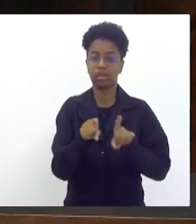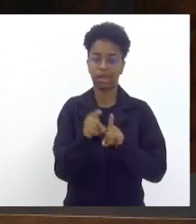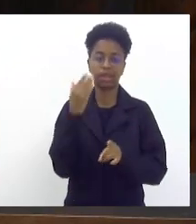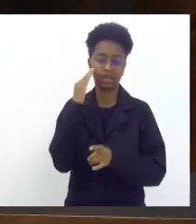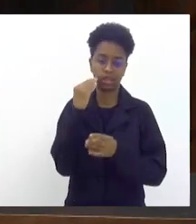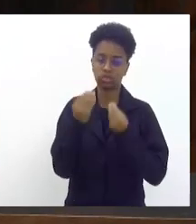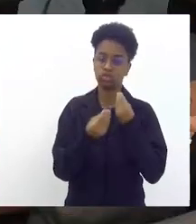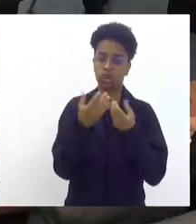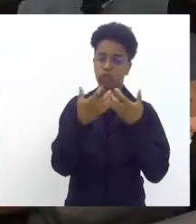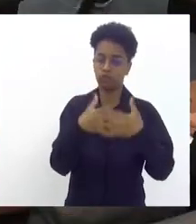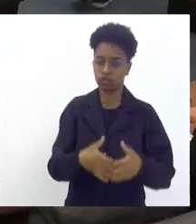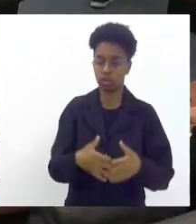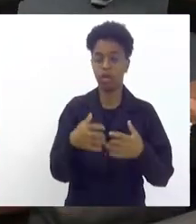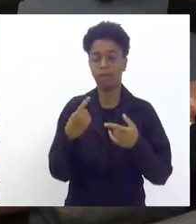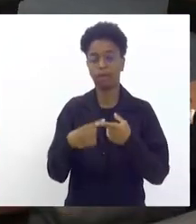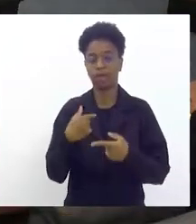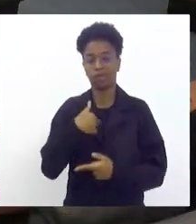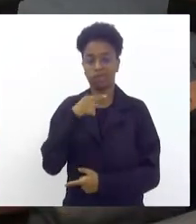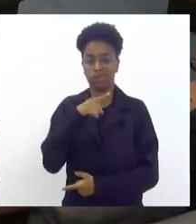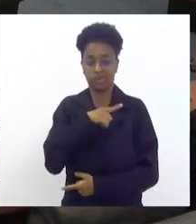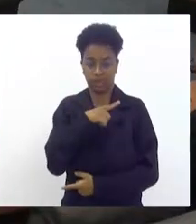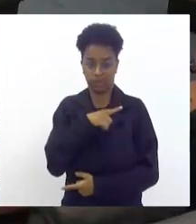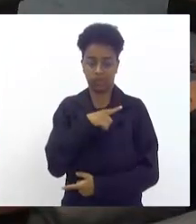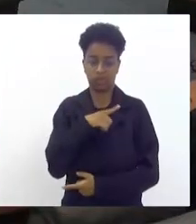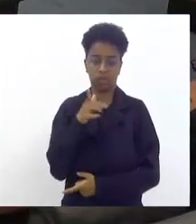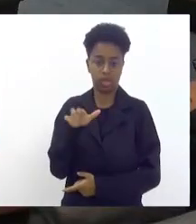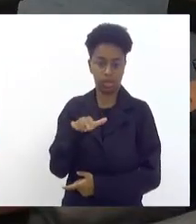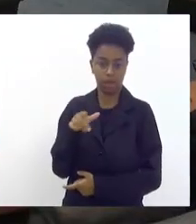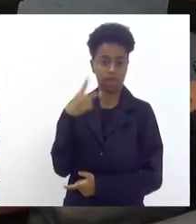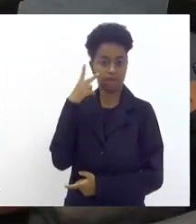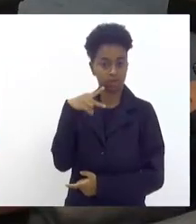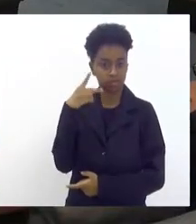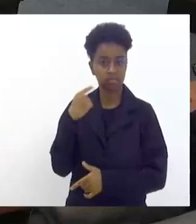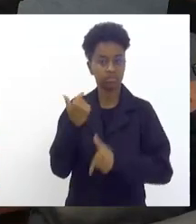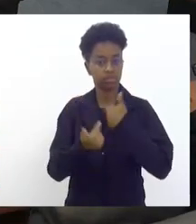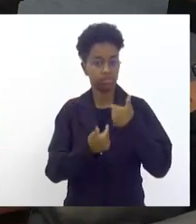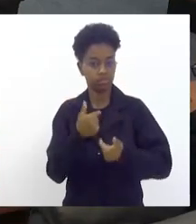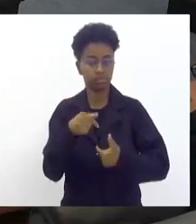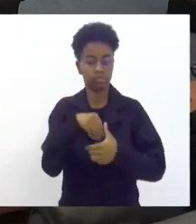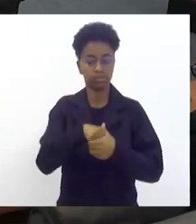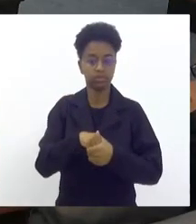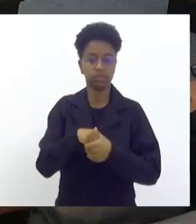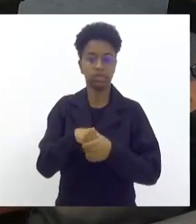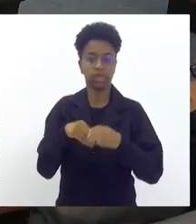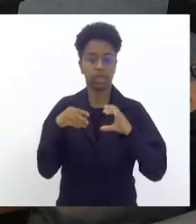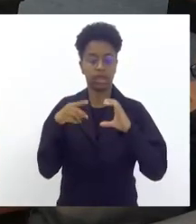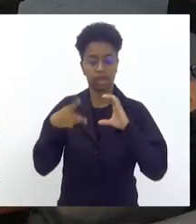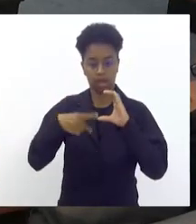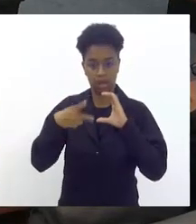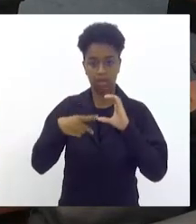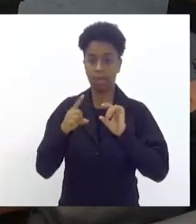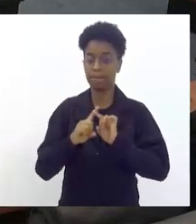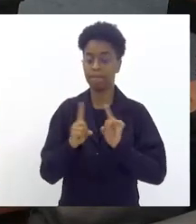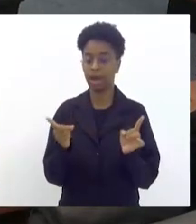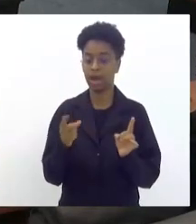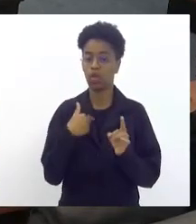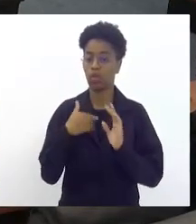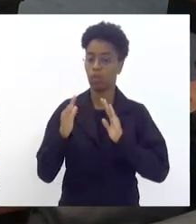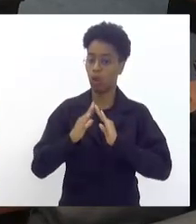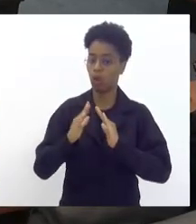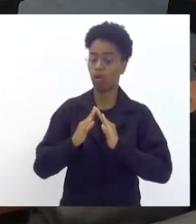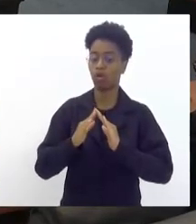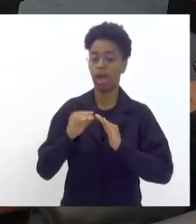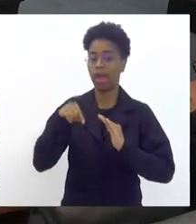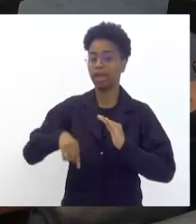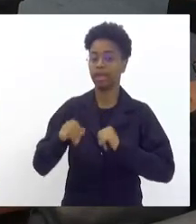deputado Vitor Júnior um irmão vereador na cidade do Rio de Janeiro que trabalha a pauta na Câmara Municipal vereador Rogério Amorim eu moro na capital do